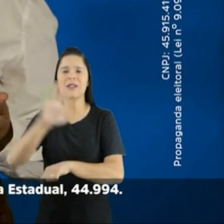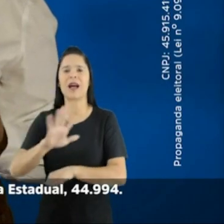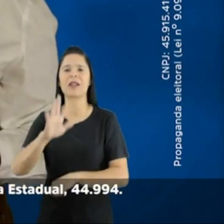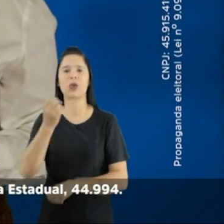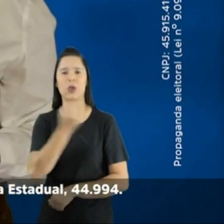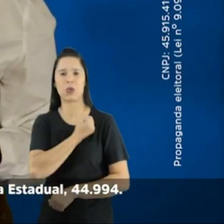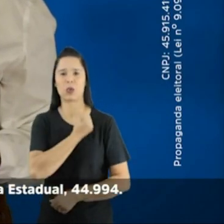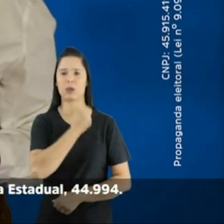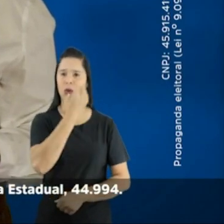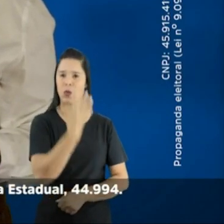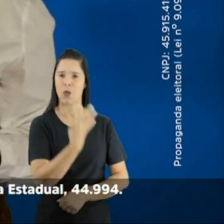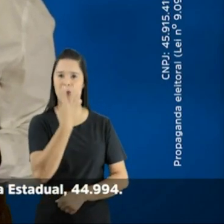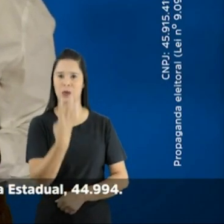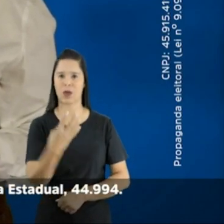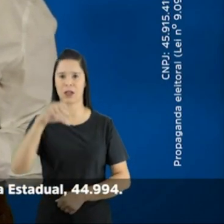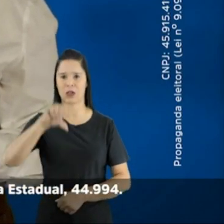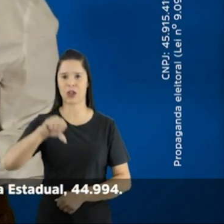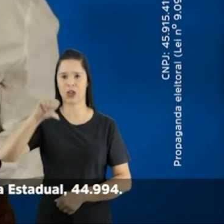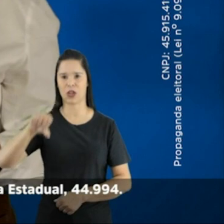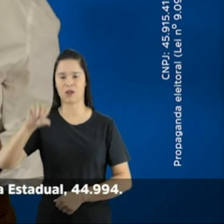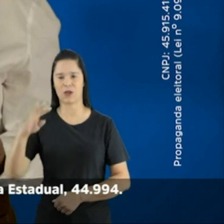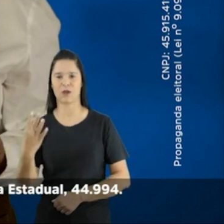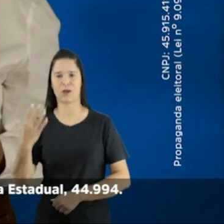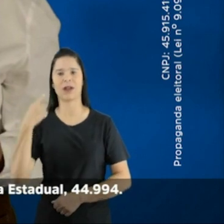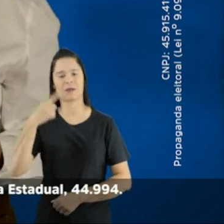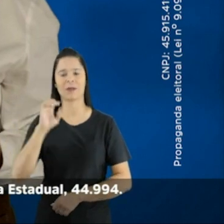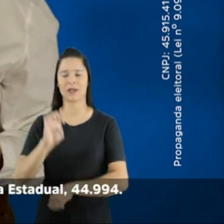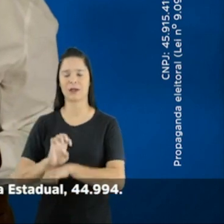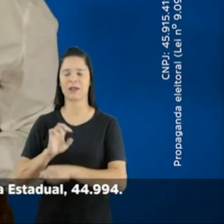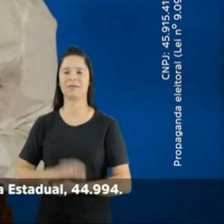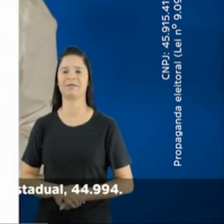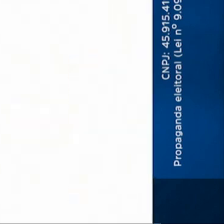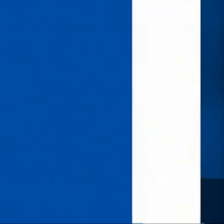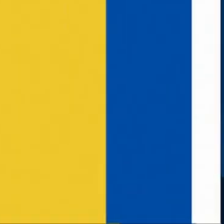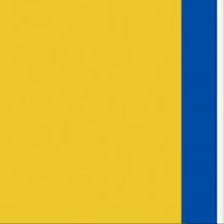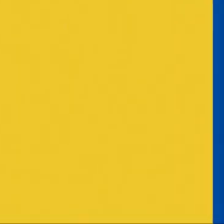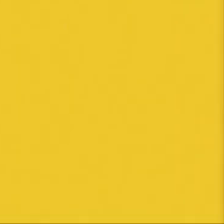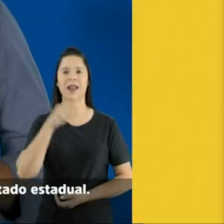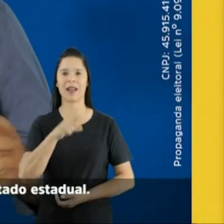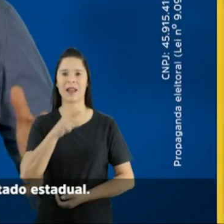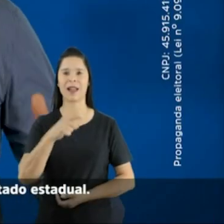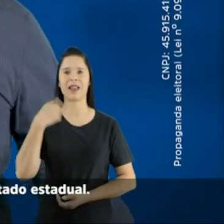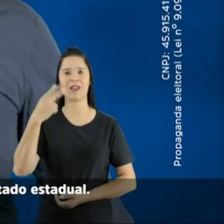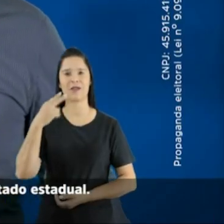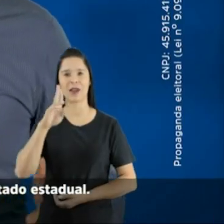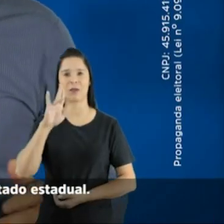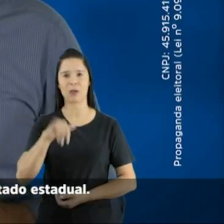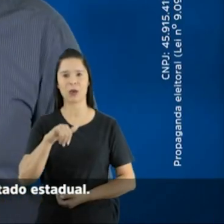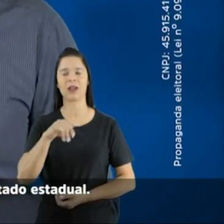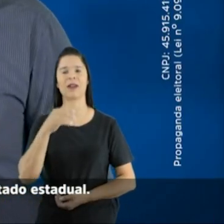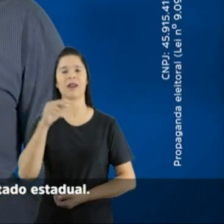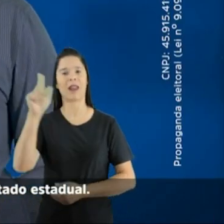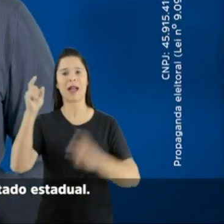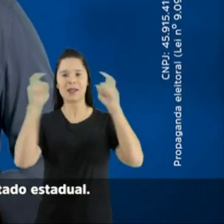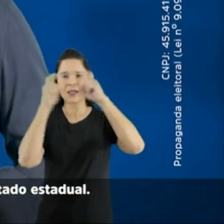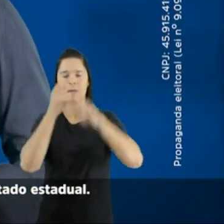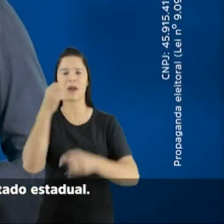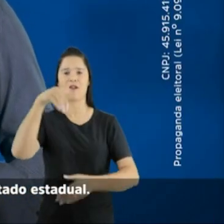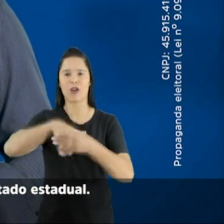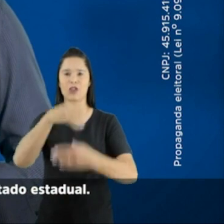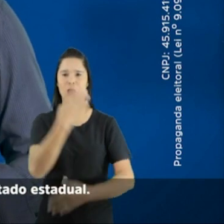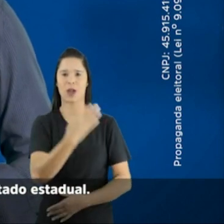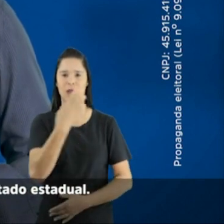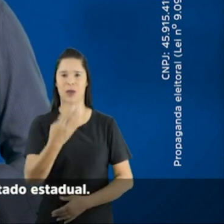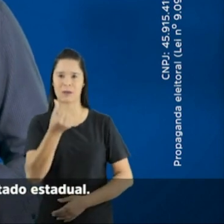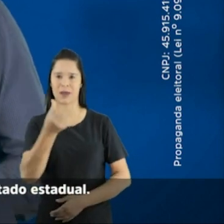da alimentação, Maria Vanuzia, deputado estadual, 44994. Sou bulim Guerra da cidade de Sabará. Vote